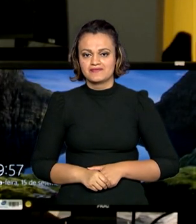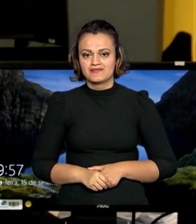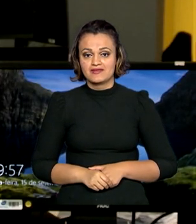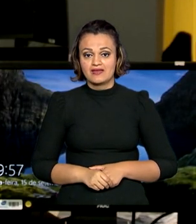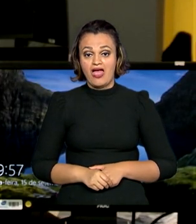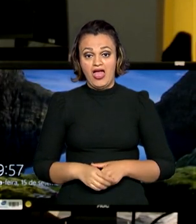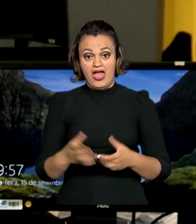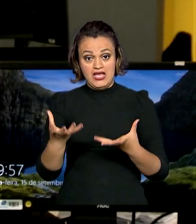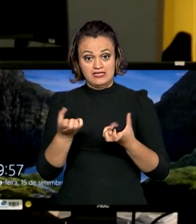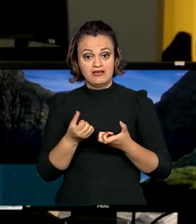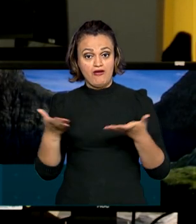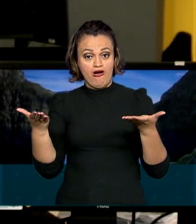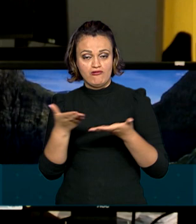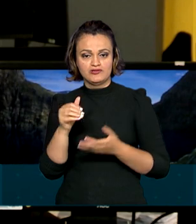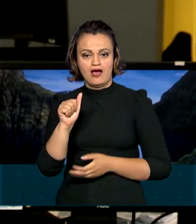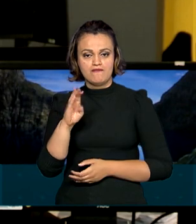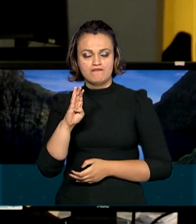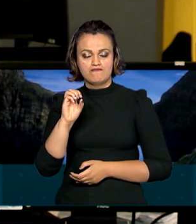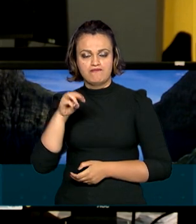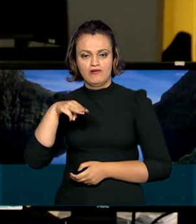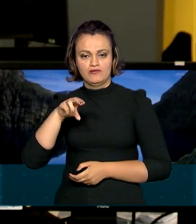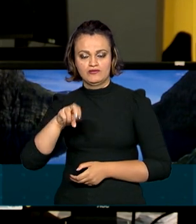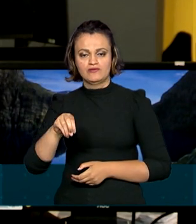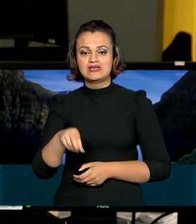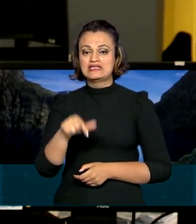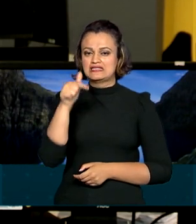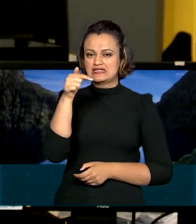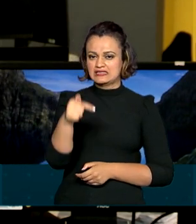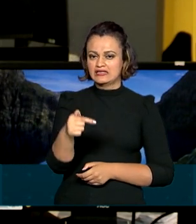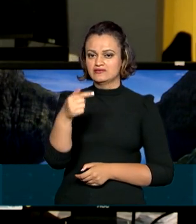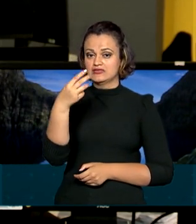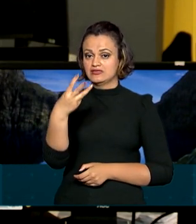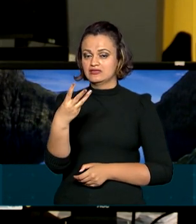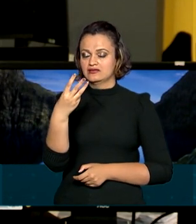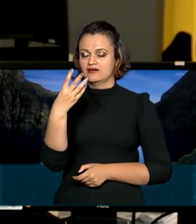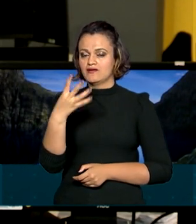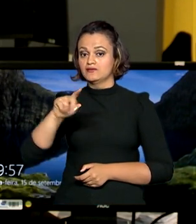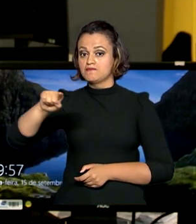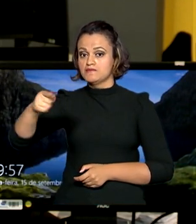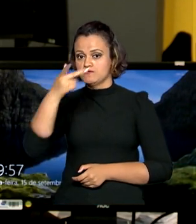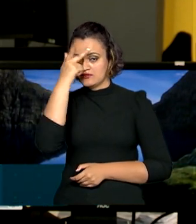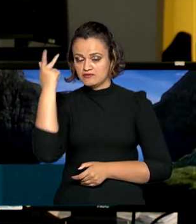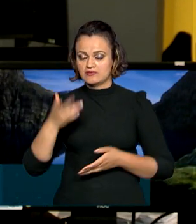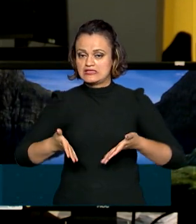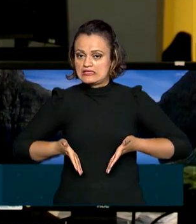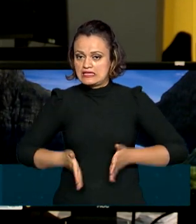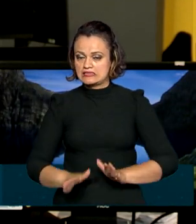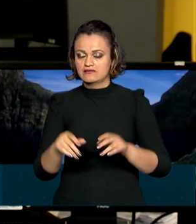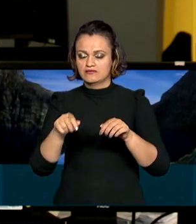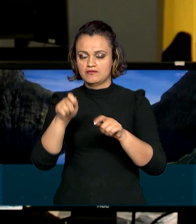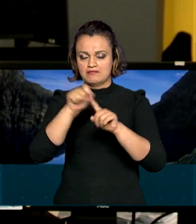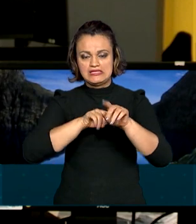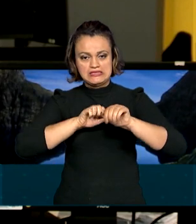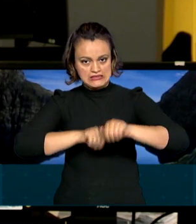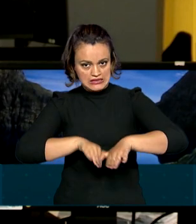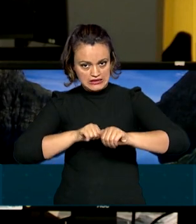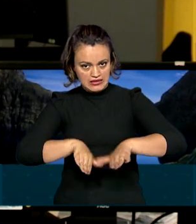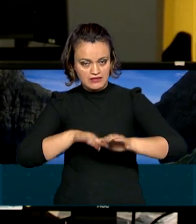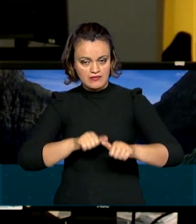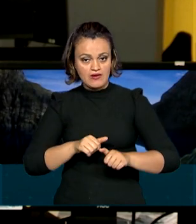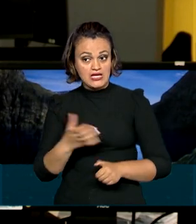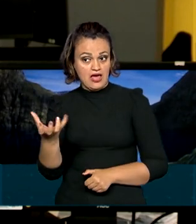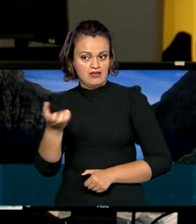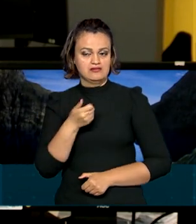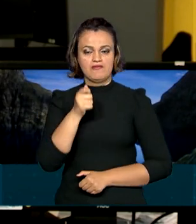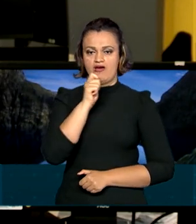Recebem, a partir de hoje, o abono salarial 734 mil trabalhadores nascidos em setembro que ainda não tiveram